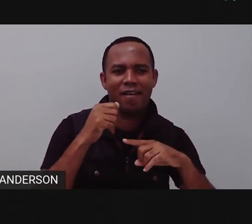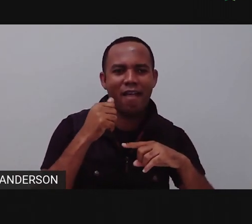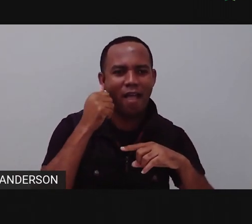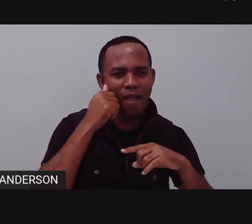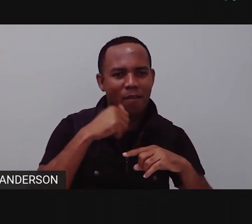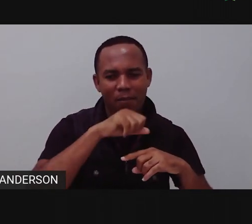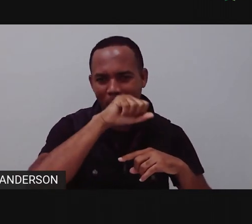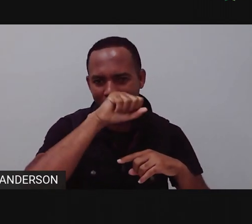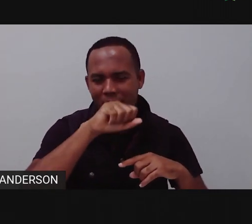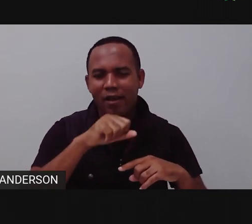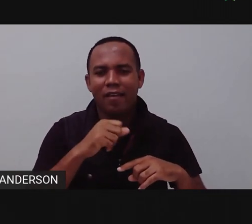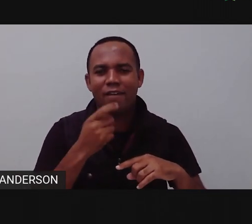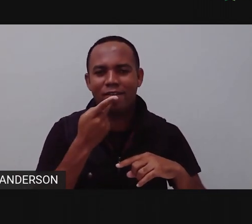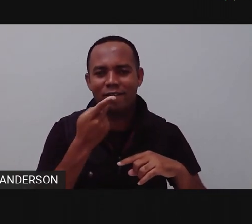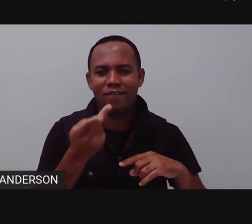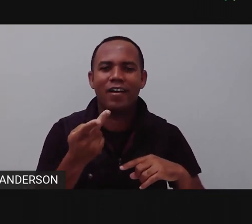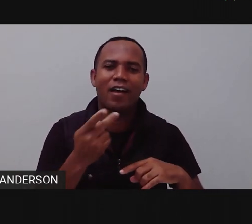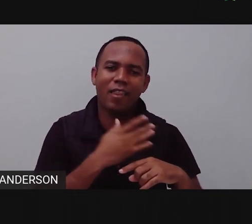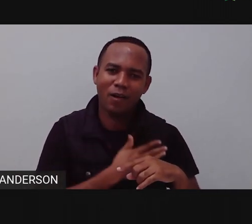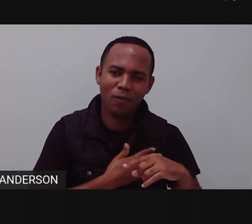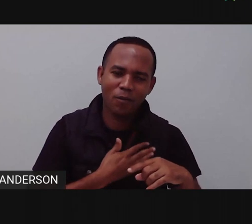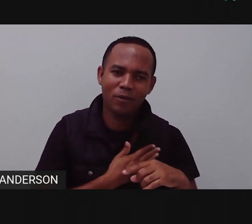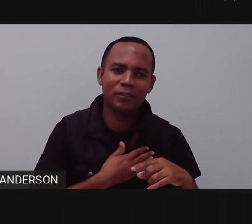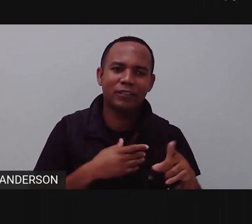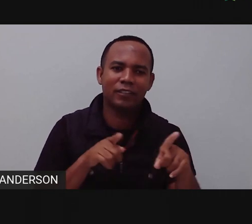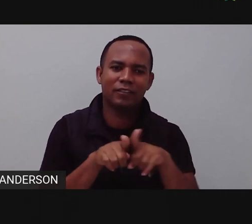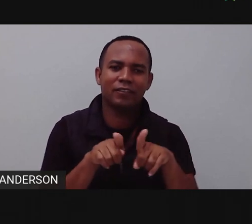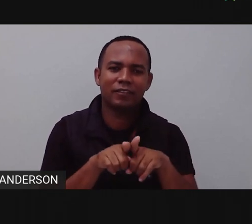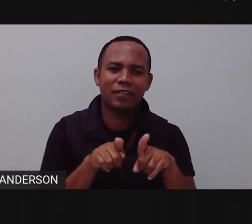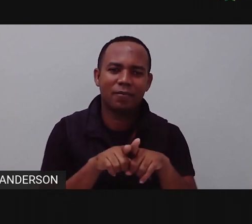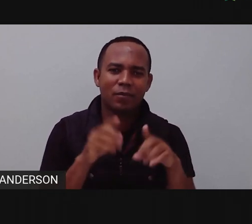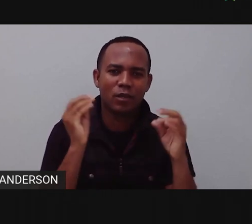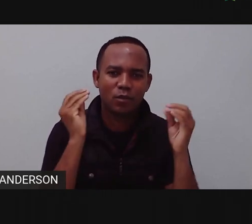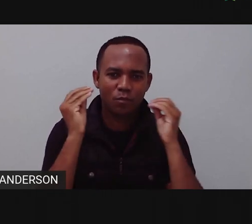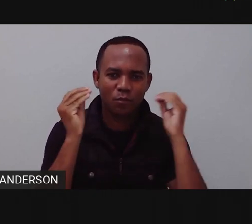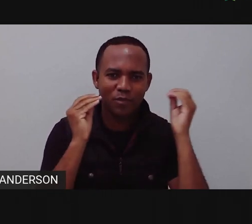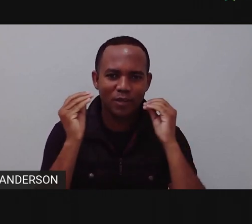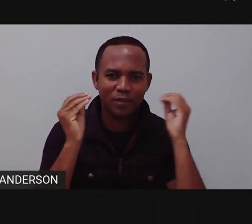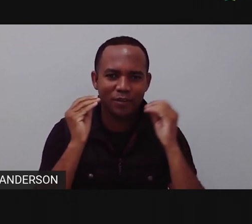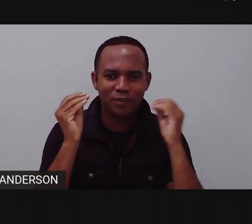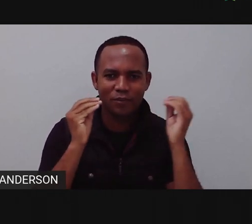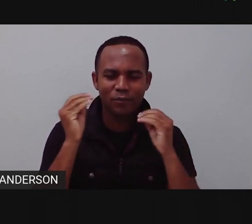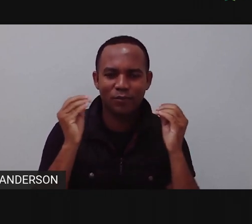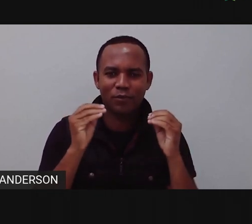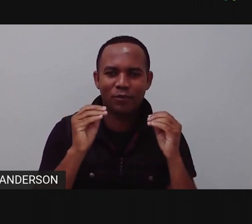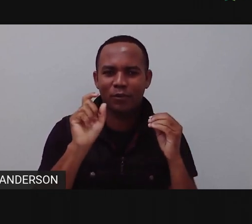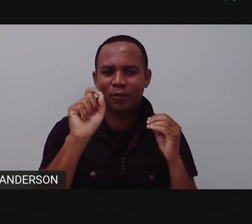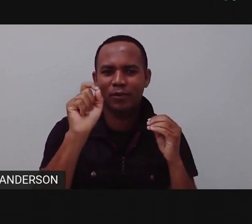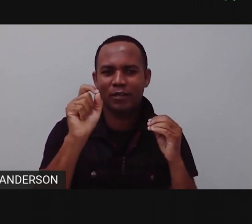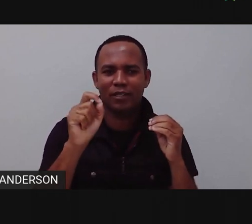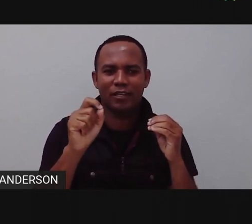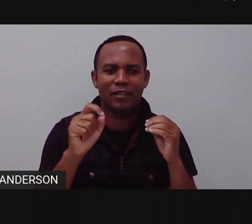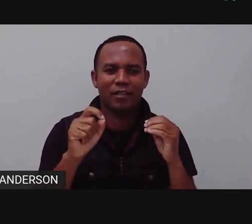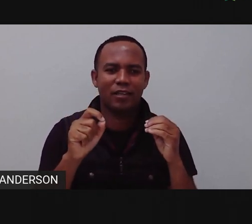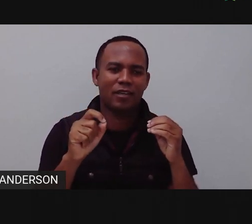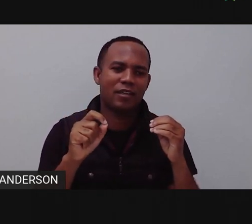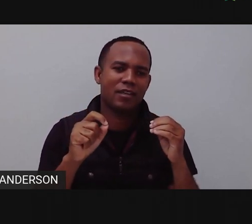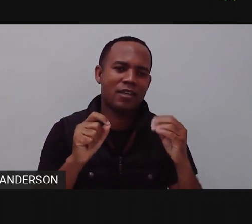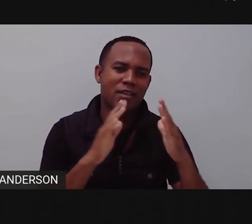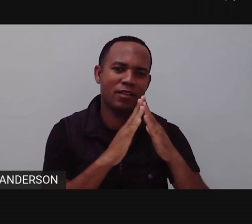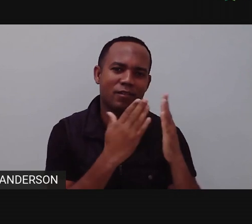Ela gosta bastante da gente. Vamos lá. Um beijo pra Mira Hilton, da escola Margarida Lisboa.